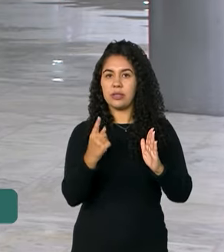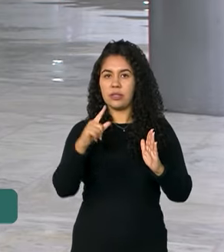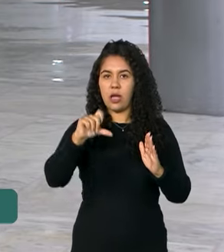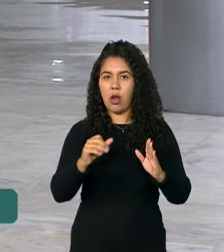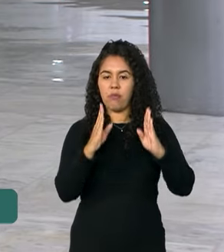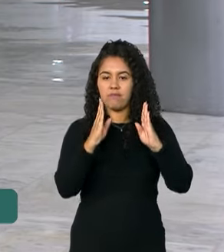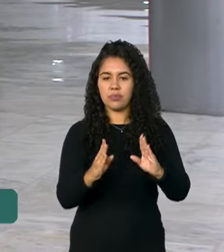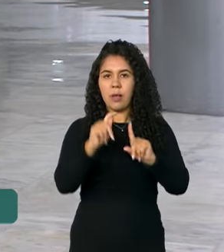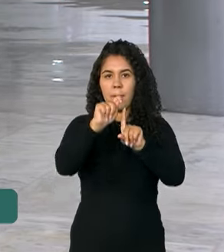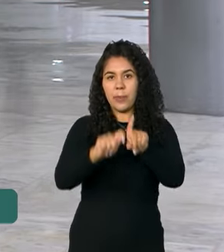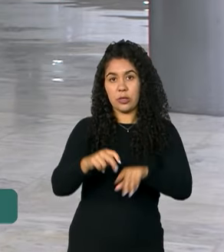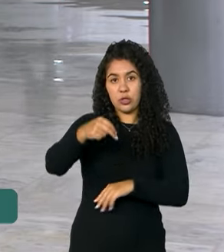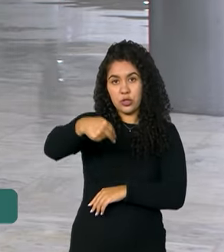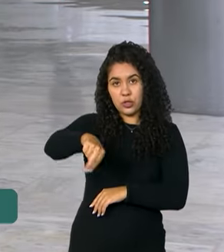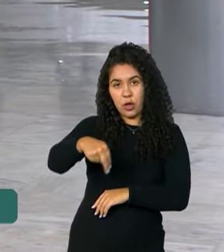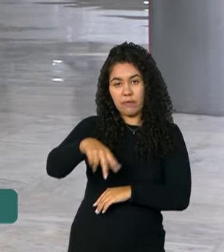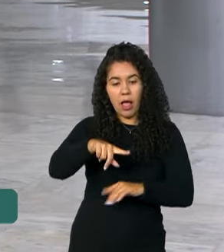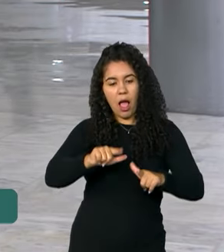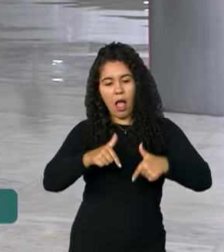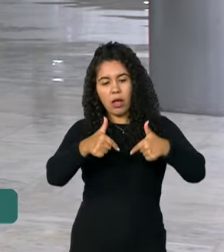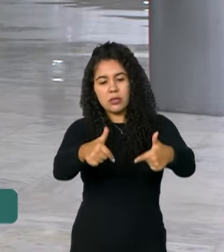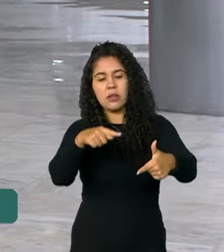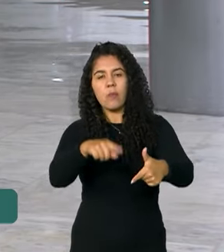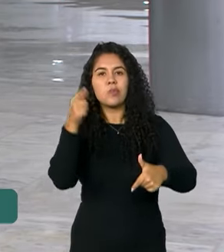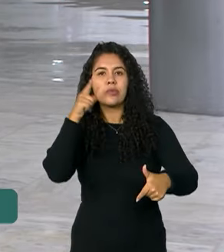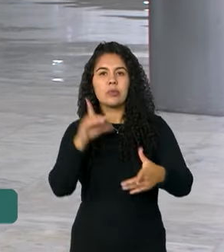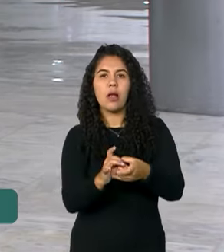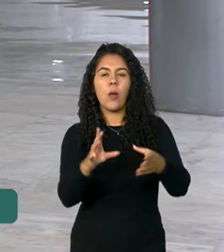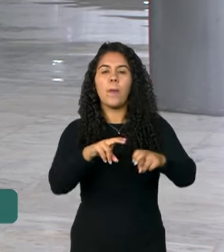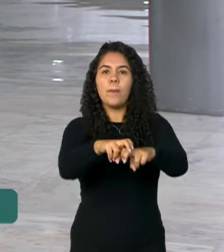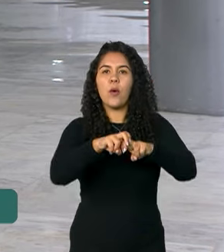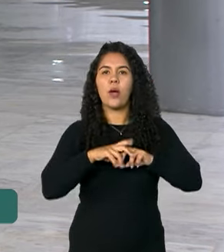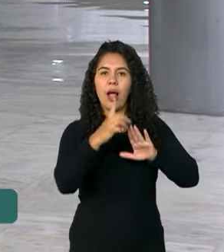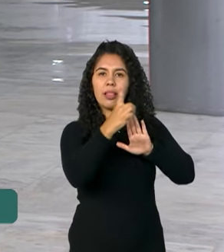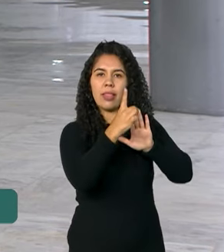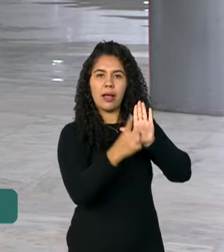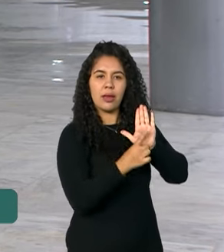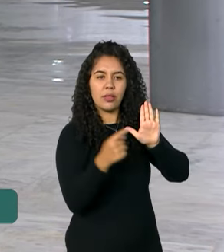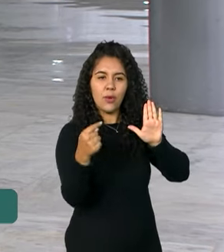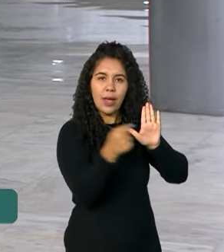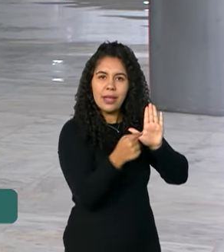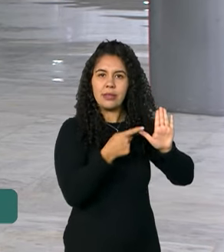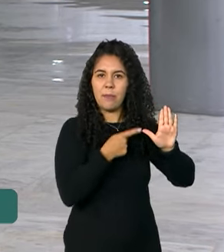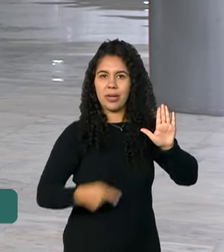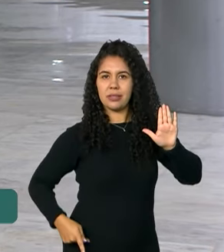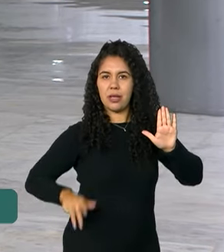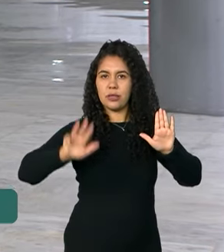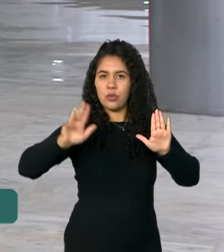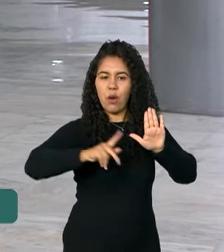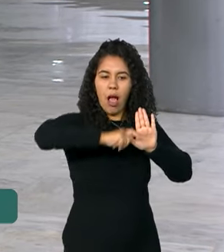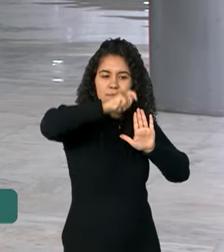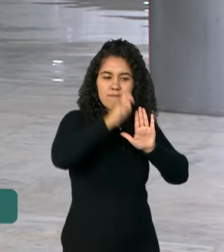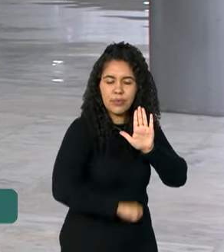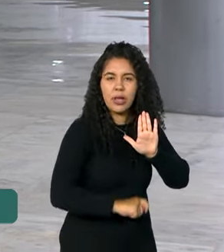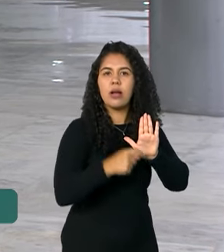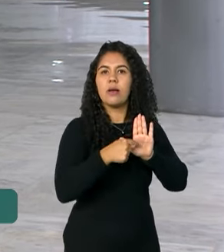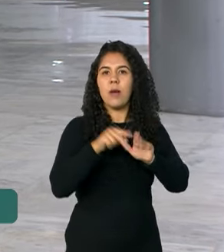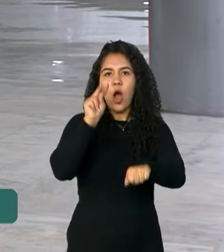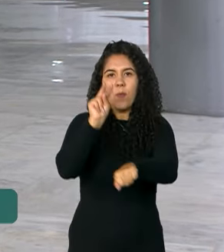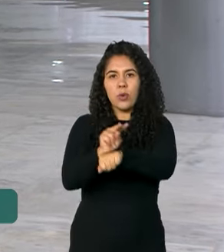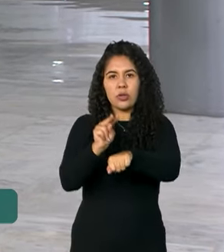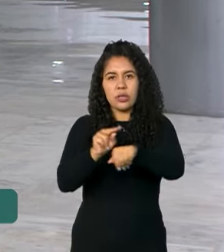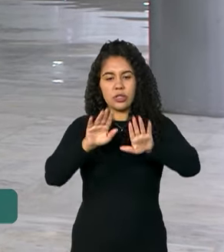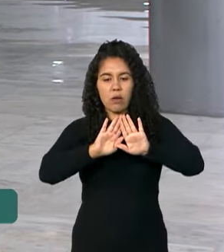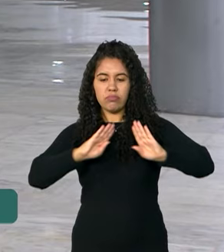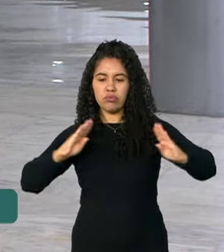novembro. A operação foi autorizada por um decreto assinado pelo presidente Lula para proteger o entorno do evento e os locais de